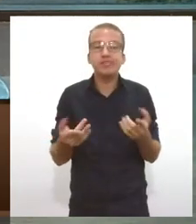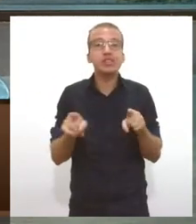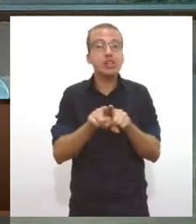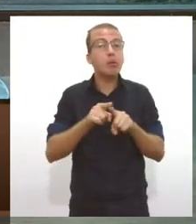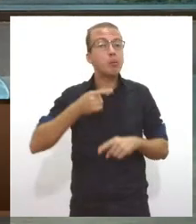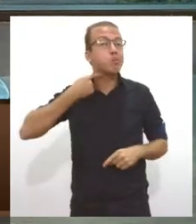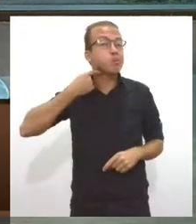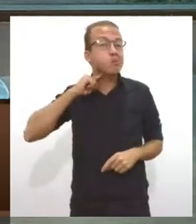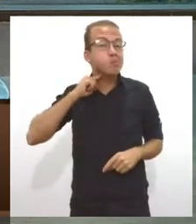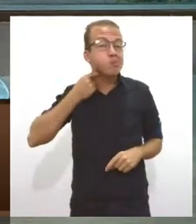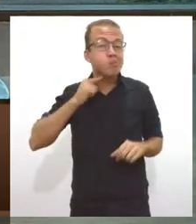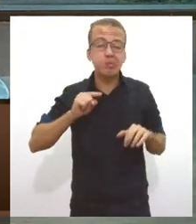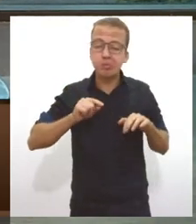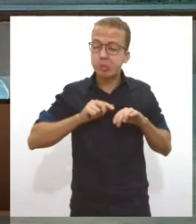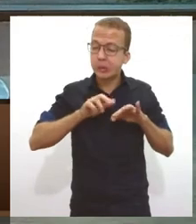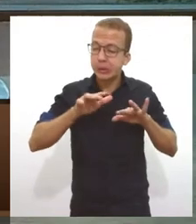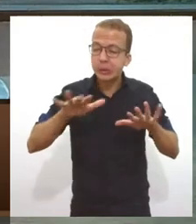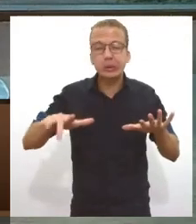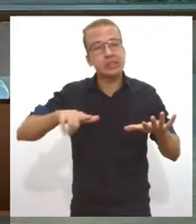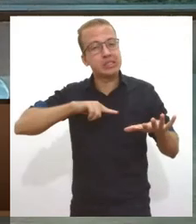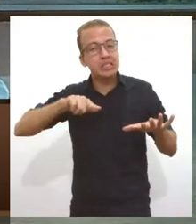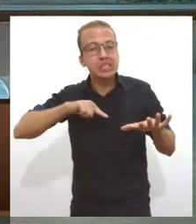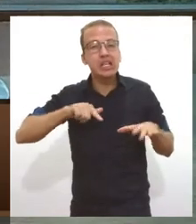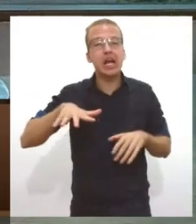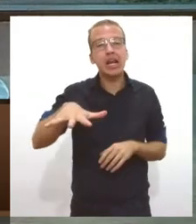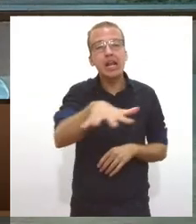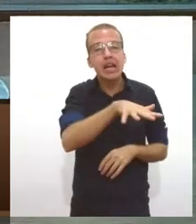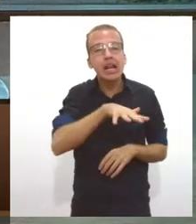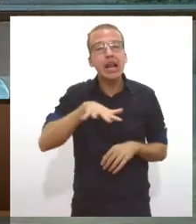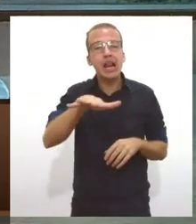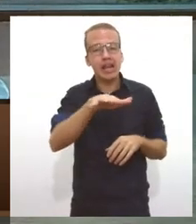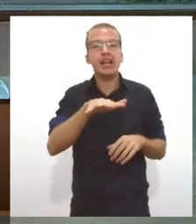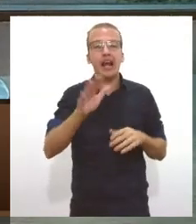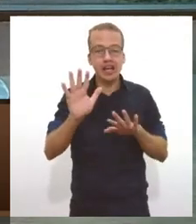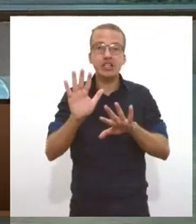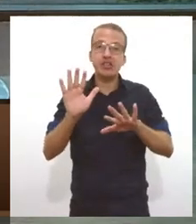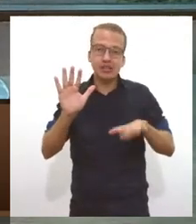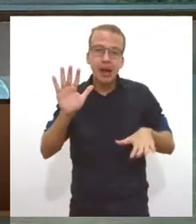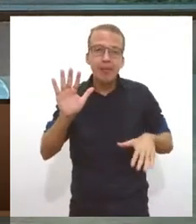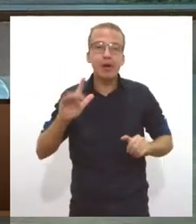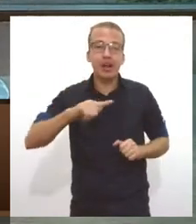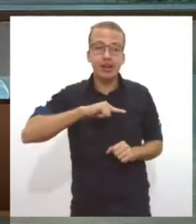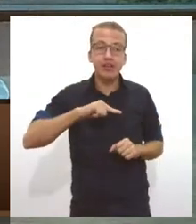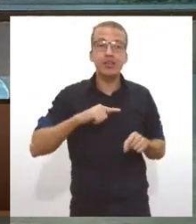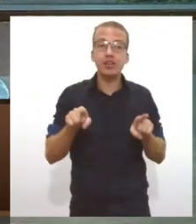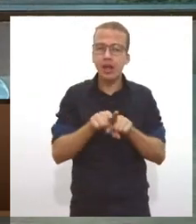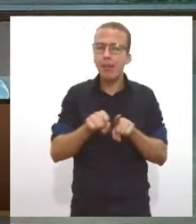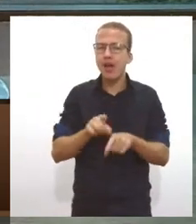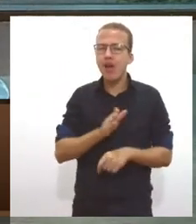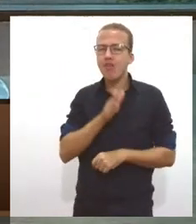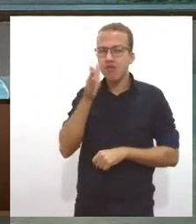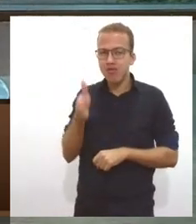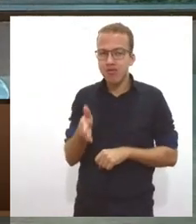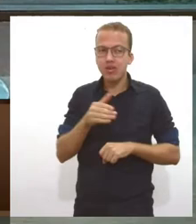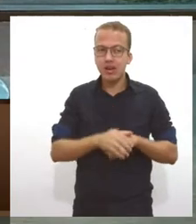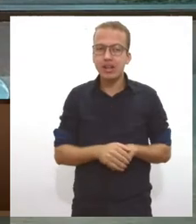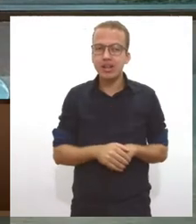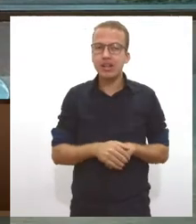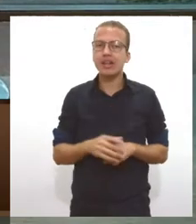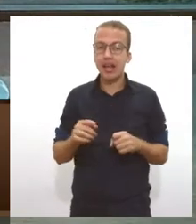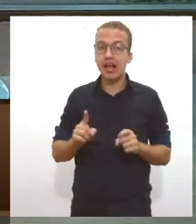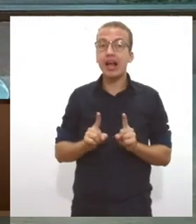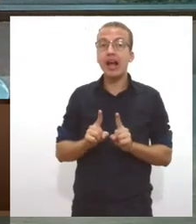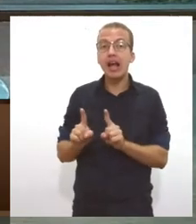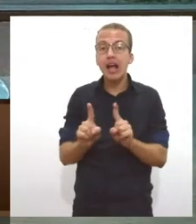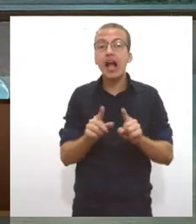infernal no ambiente da Cinelândia. Da Cinelândia. Eu fiquei horrorizada com aquilo. Eu passei no final da tarde, eu fui dar com minha mãe uma volta de carro,